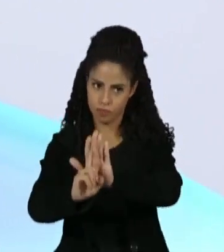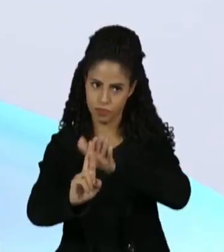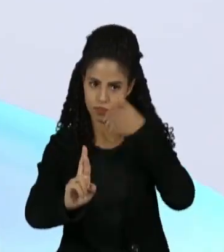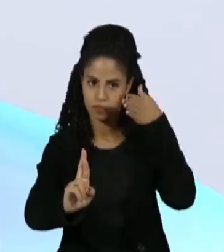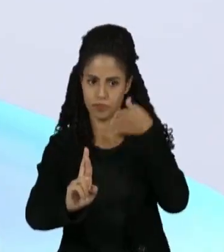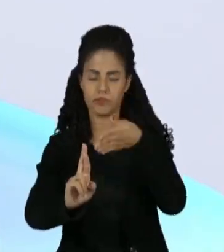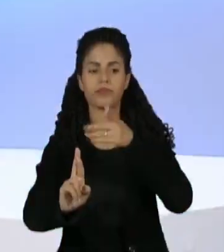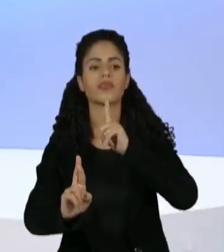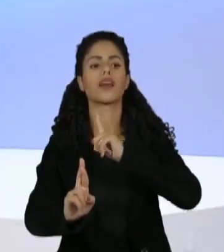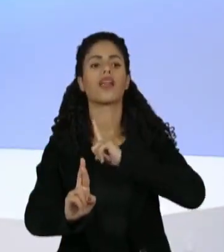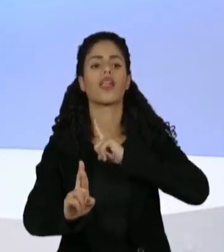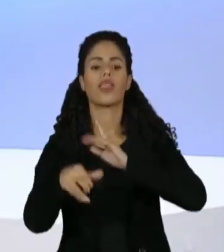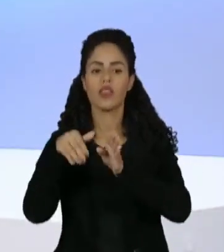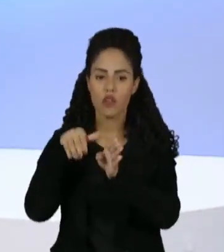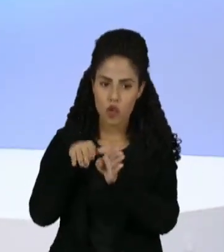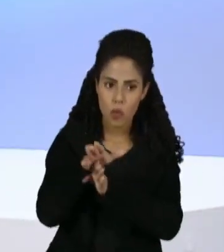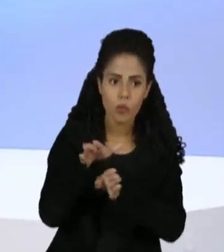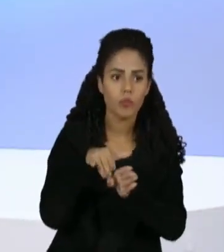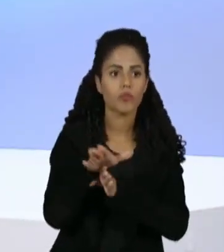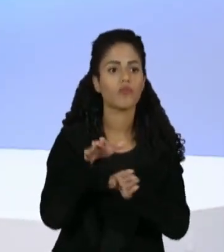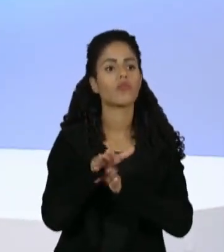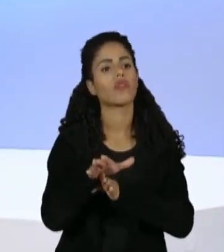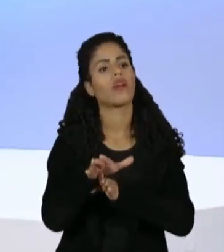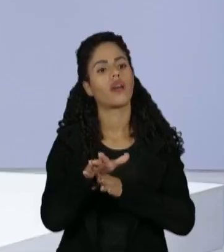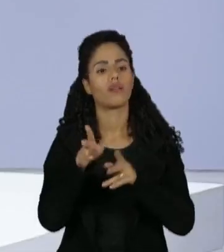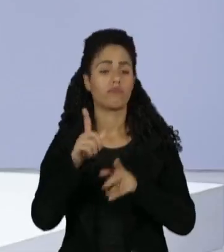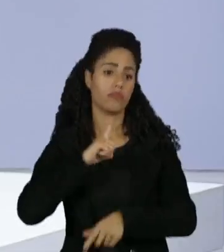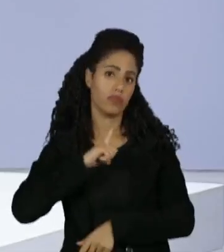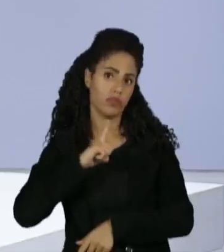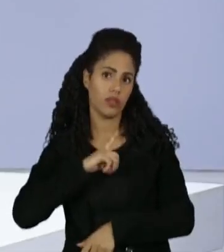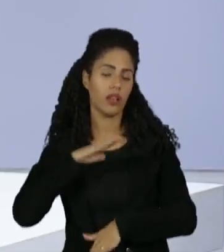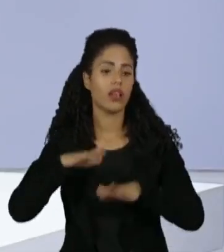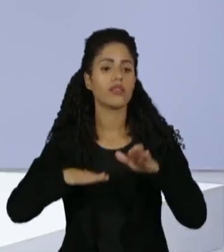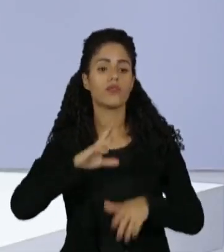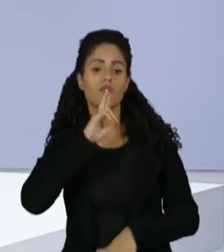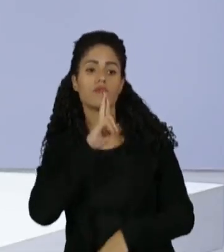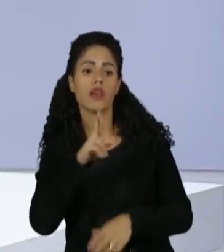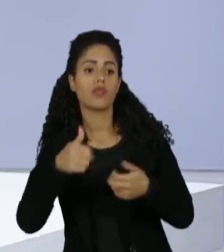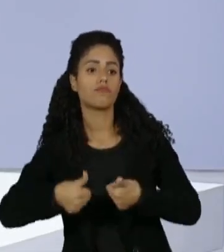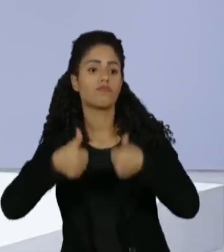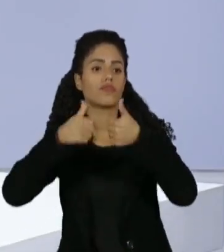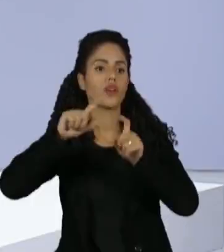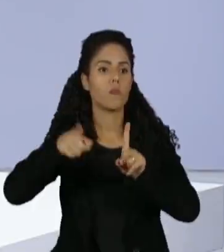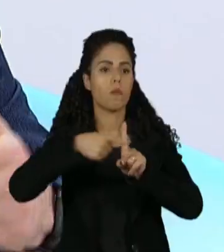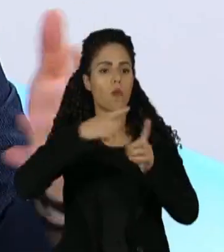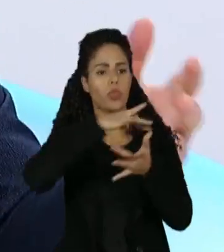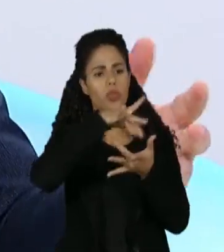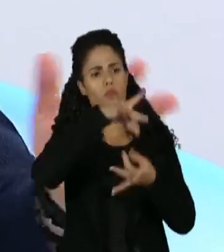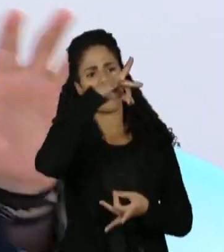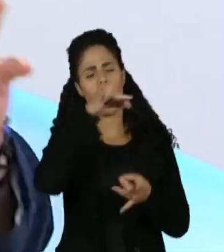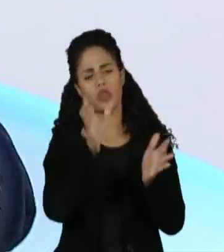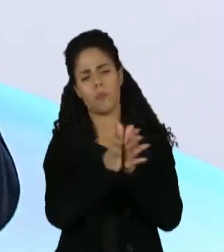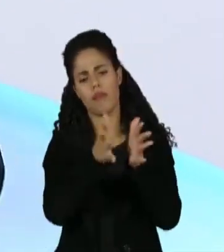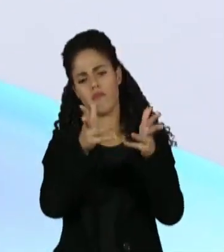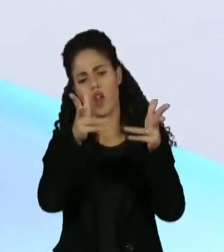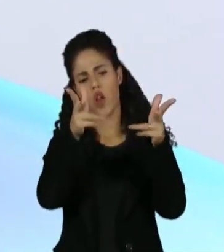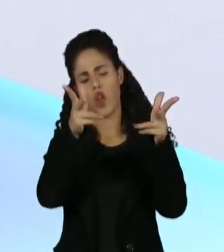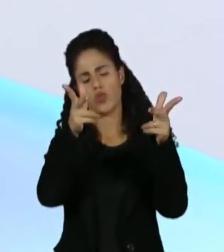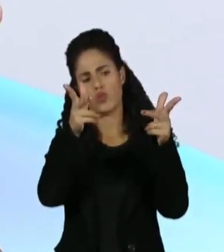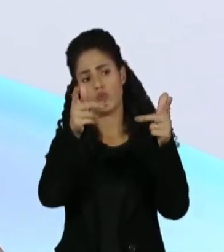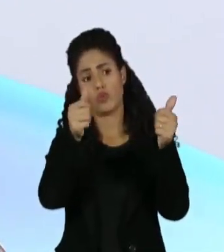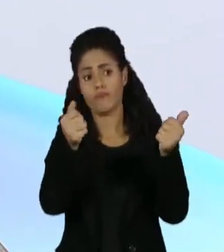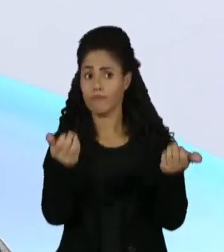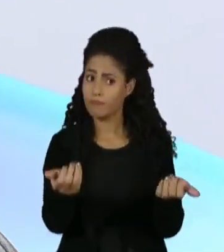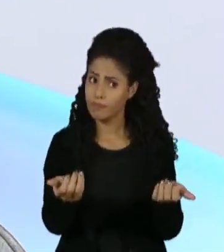ao conselho, como é o sistema do São Paulo, e quando tem o resultado positivo, ele é democrático, ele é maravilhoso. Então, isso